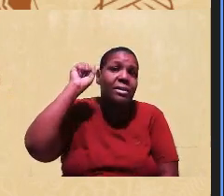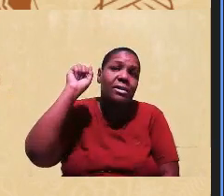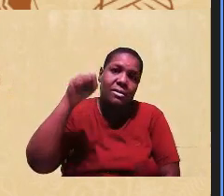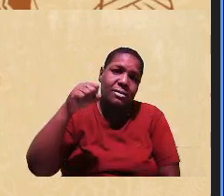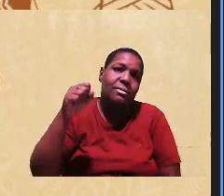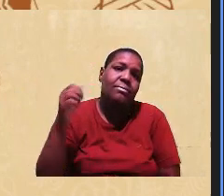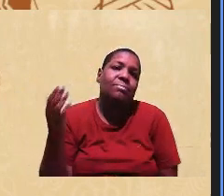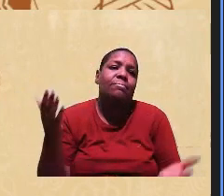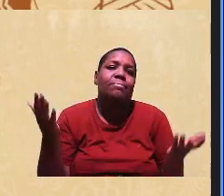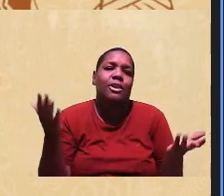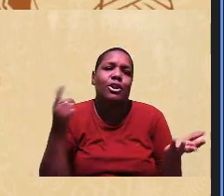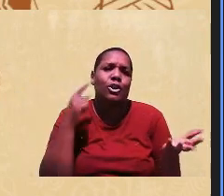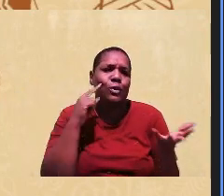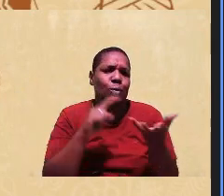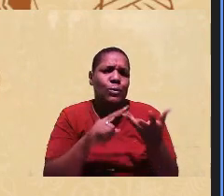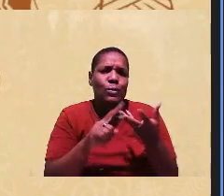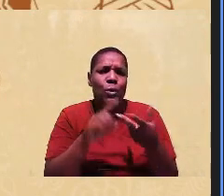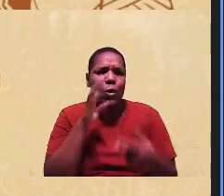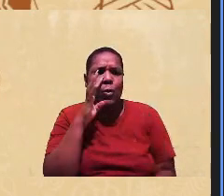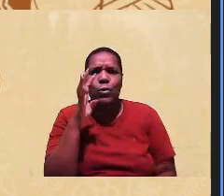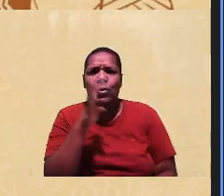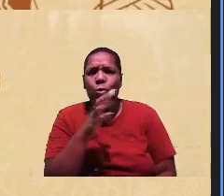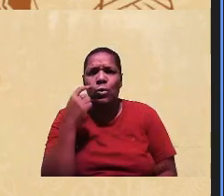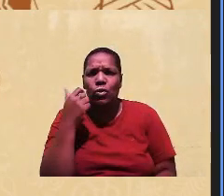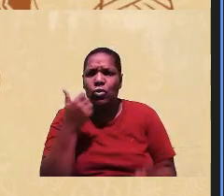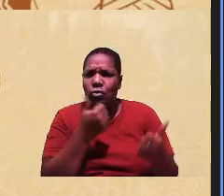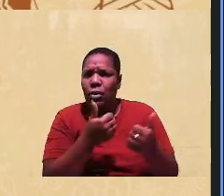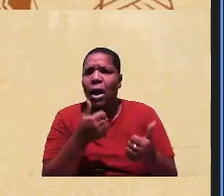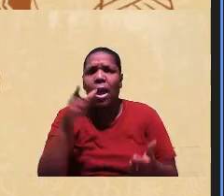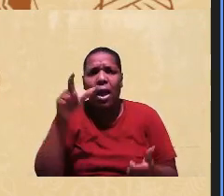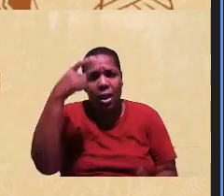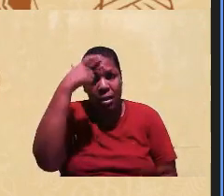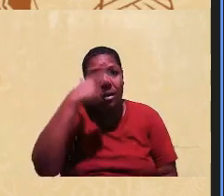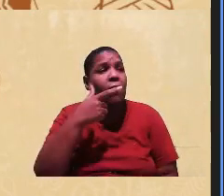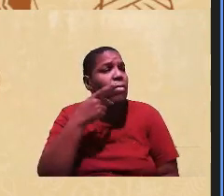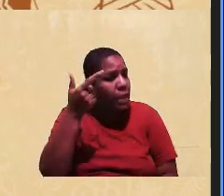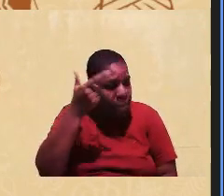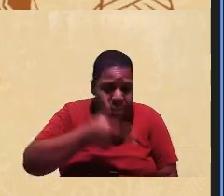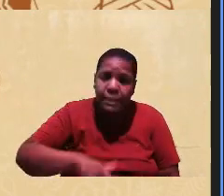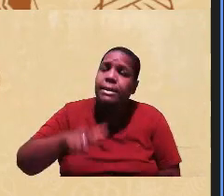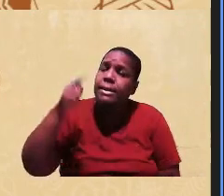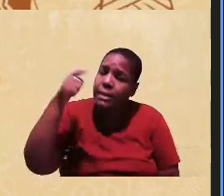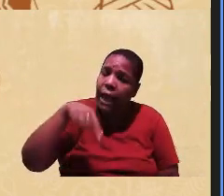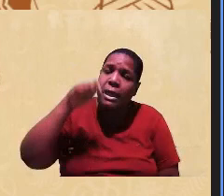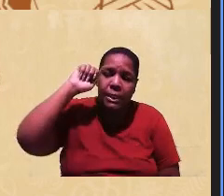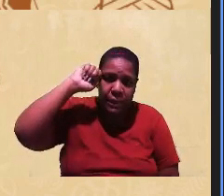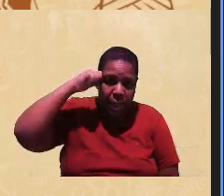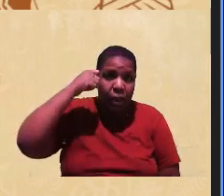aí vários casos de denúncia, a gente acompanha esse perfil, e eles insistem em dizer que são negros, né.